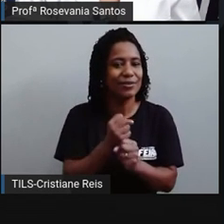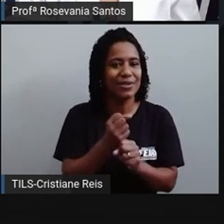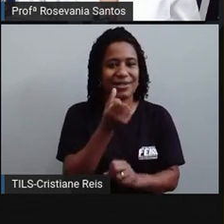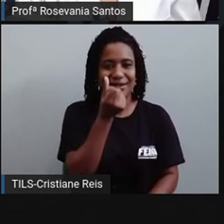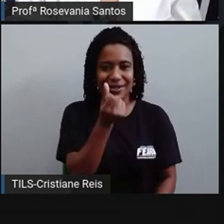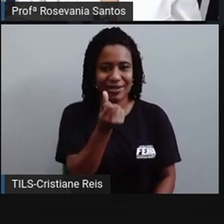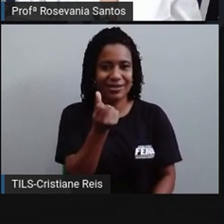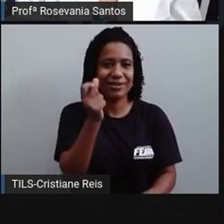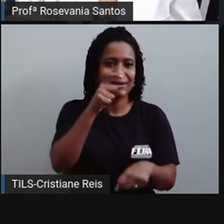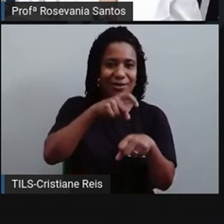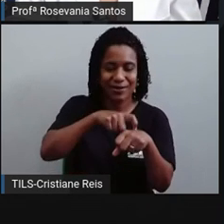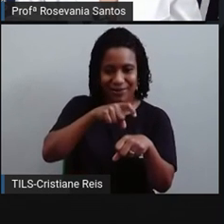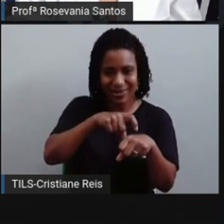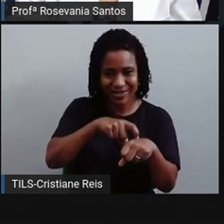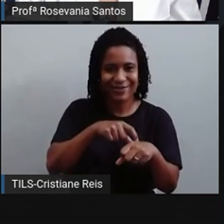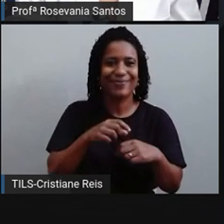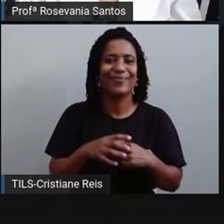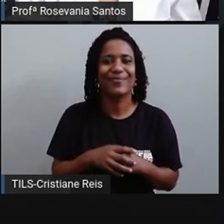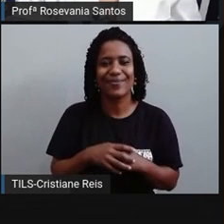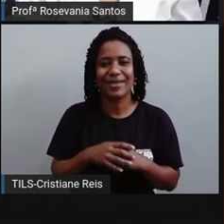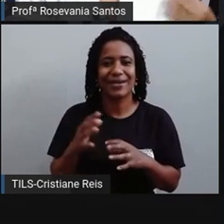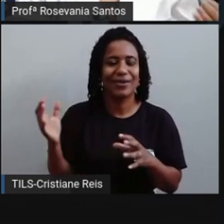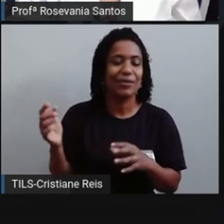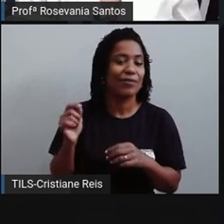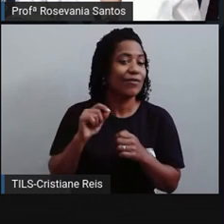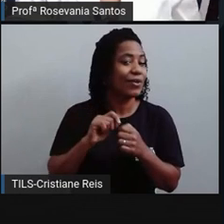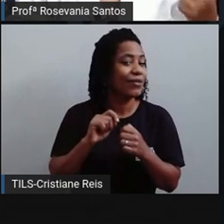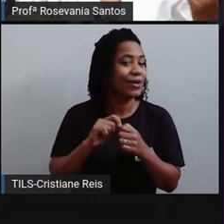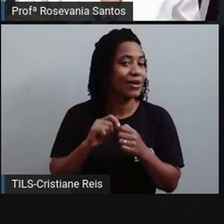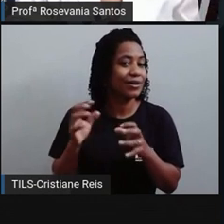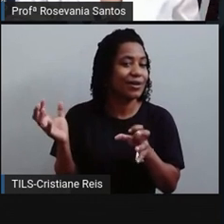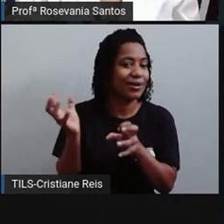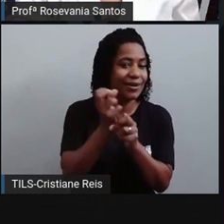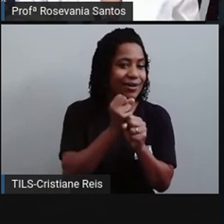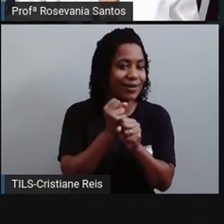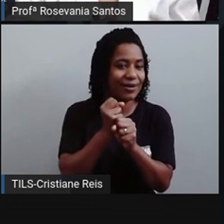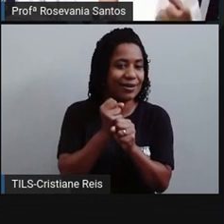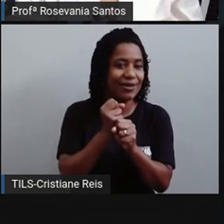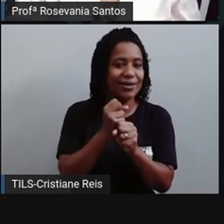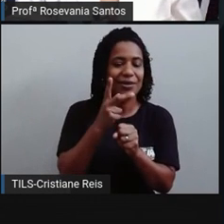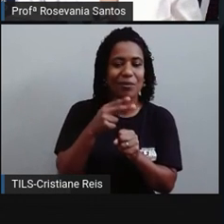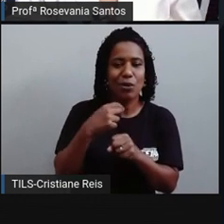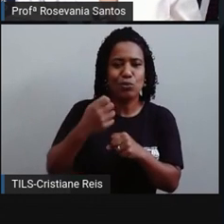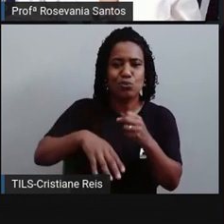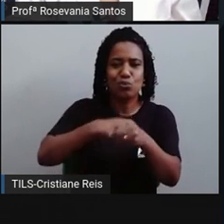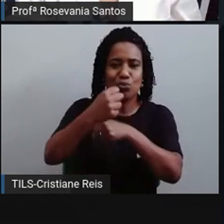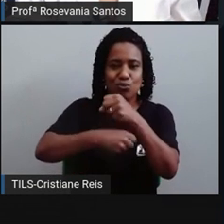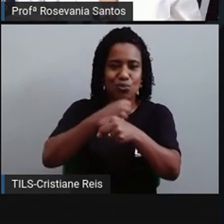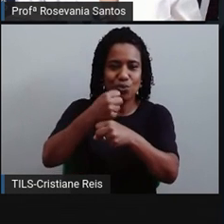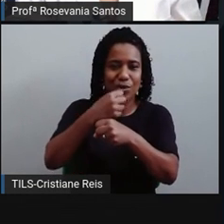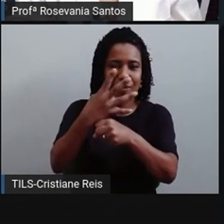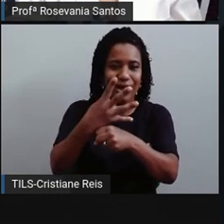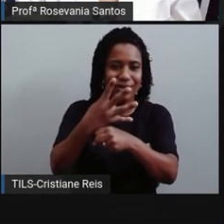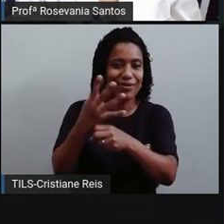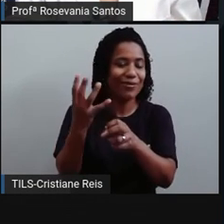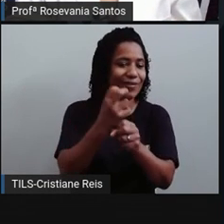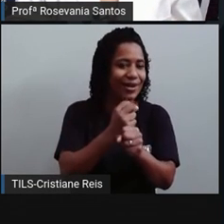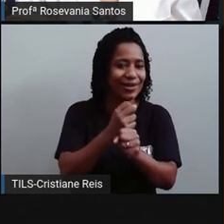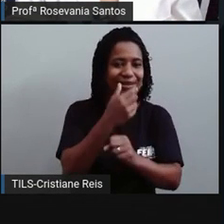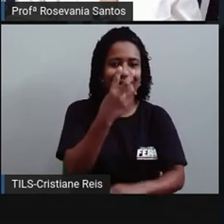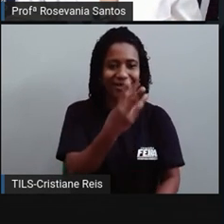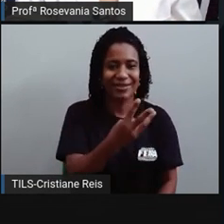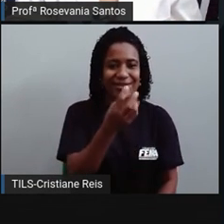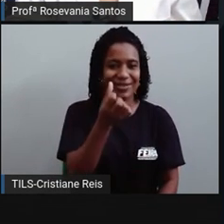horas. Essas 6 horas multiplicadas por 4 dá 24 horas, porque acrescenta-se um dia e formam 365 dias.